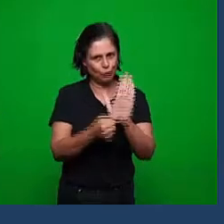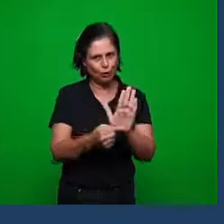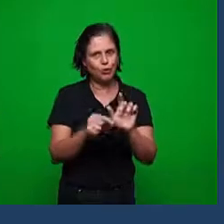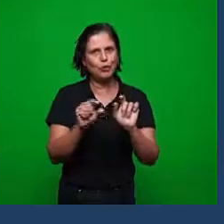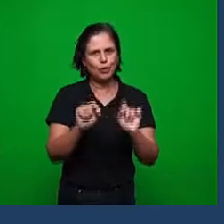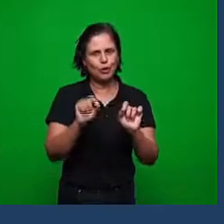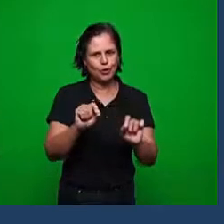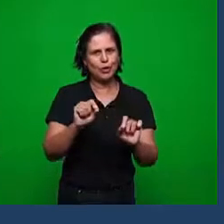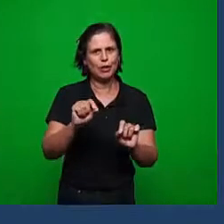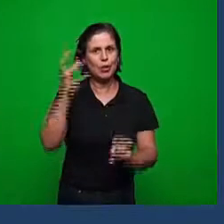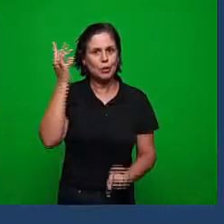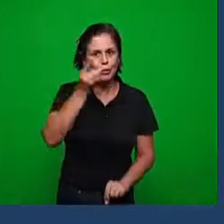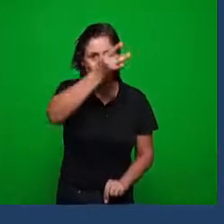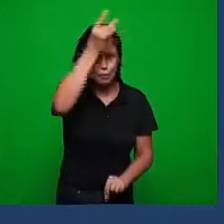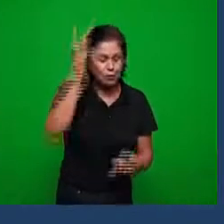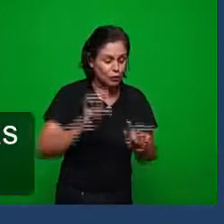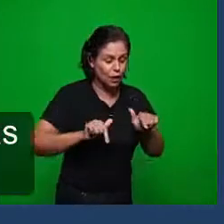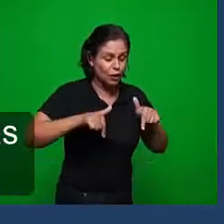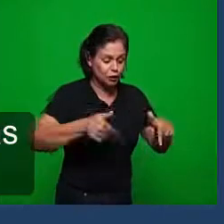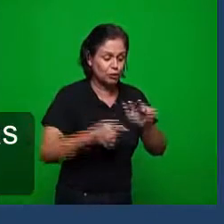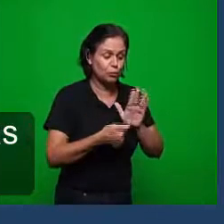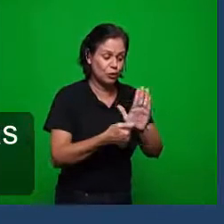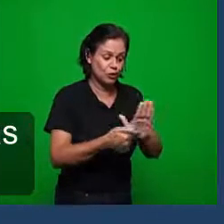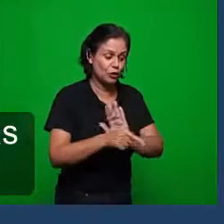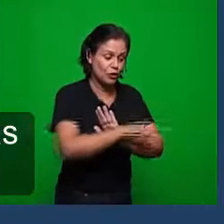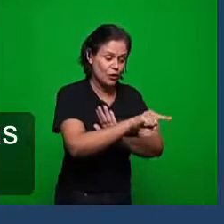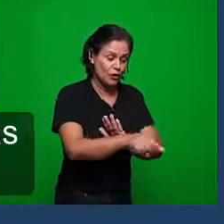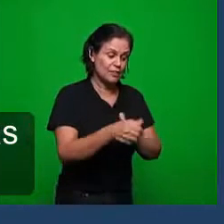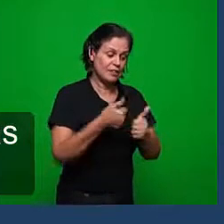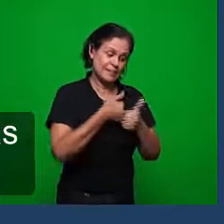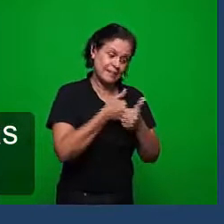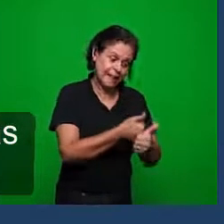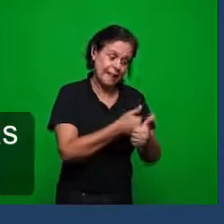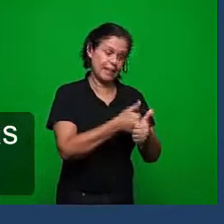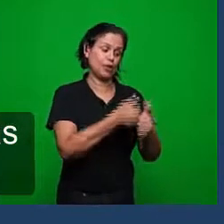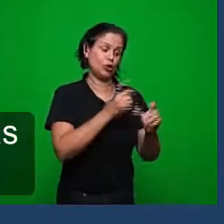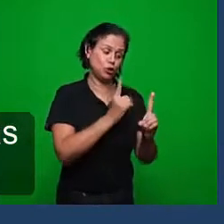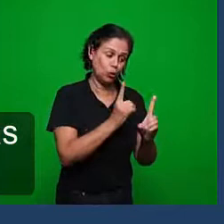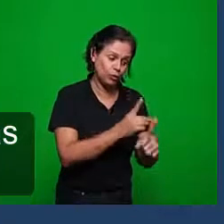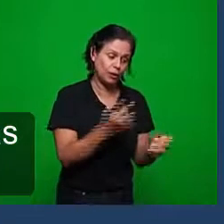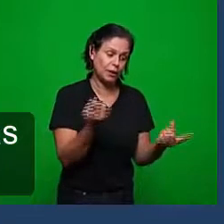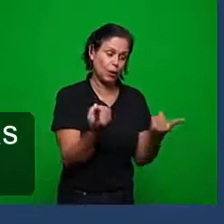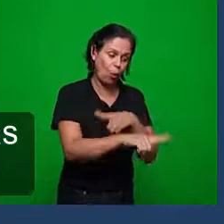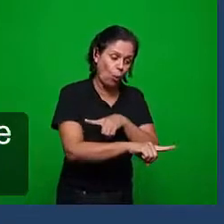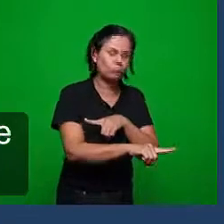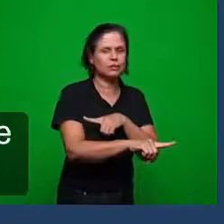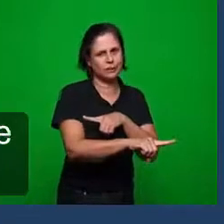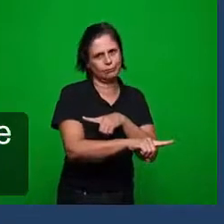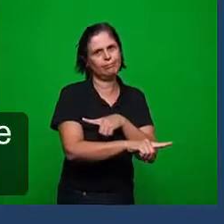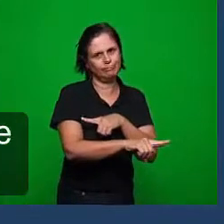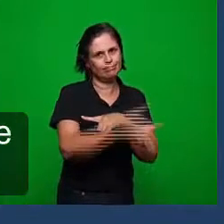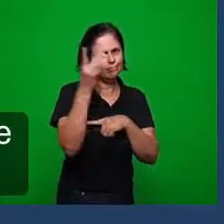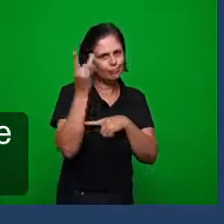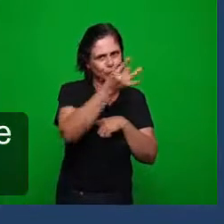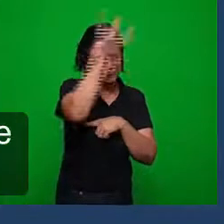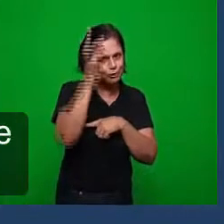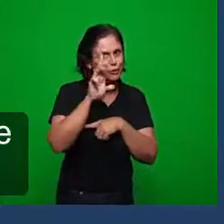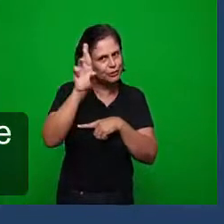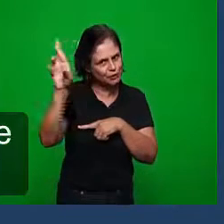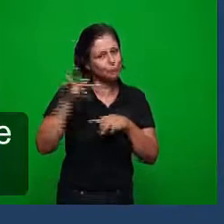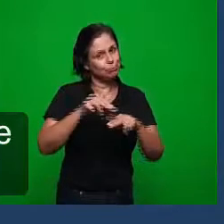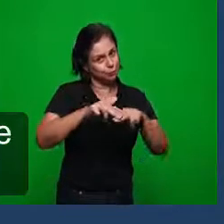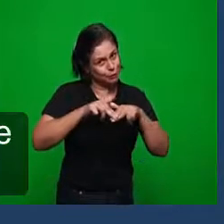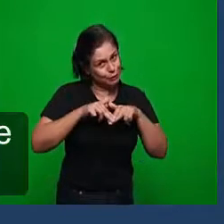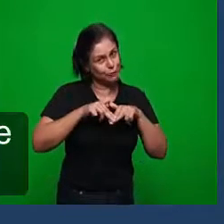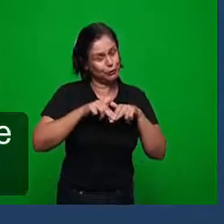de pérgamo operação do espírito santo com relação a doutrina e ao tipo de ensino que era conduzido nessa igreja então